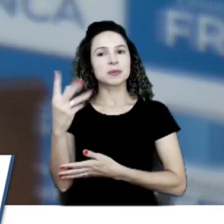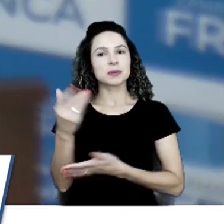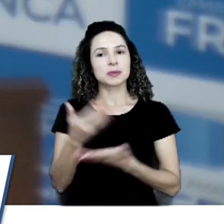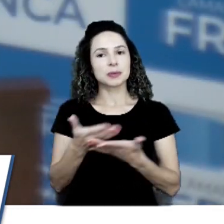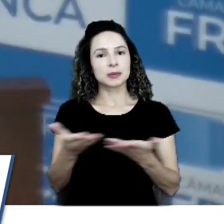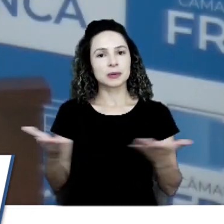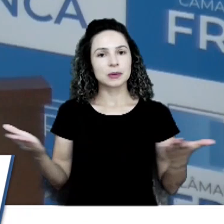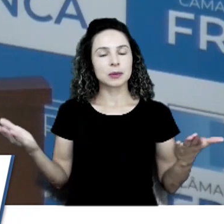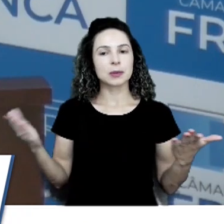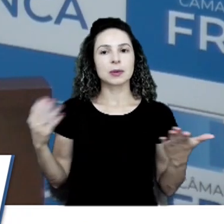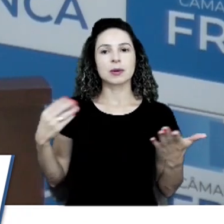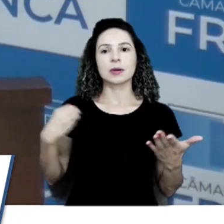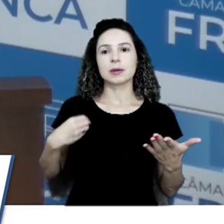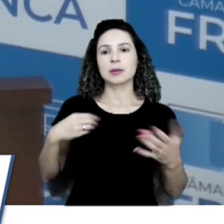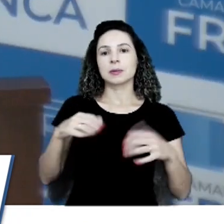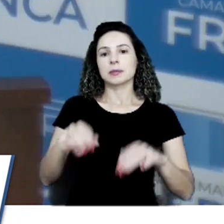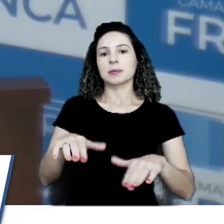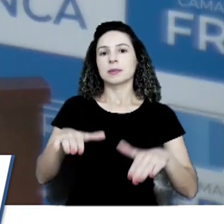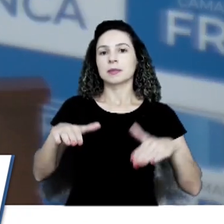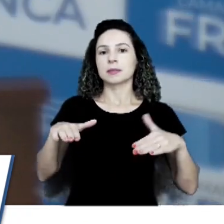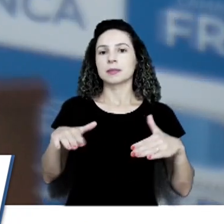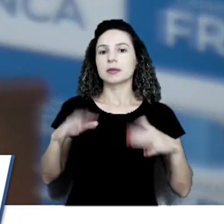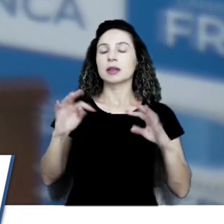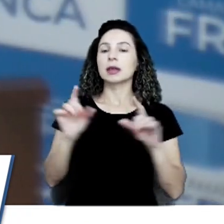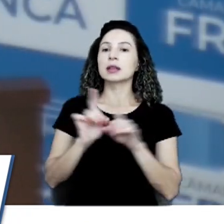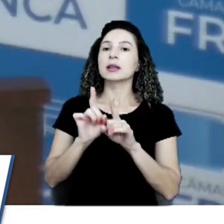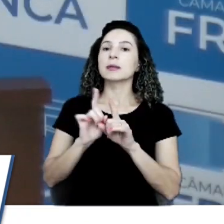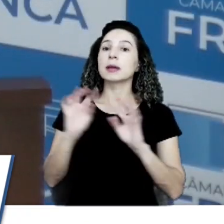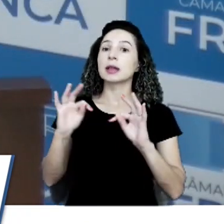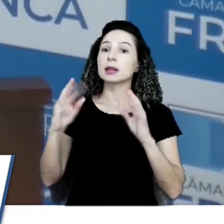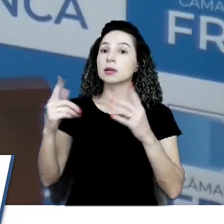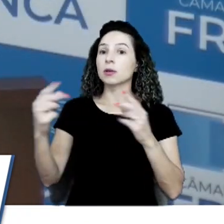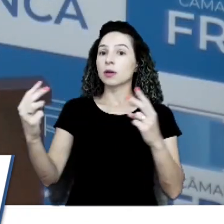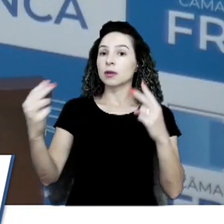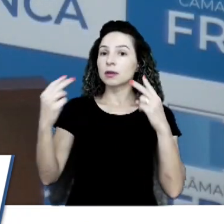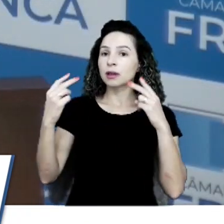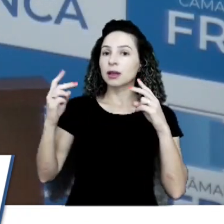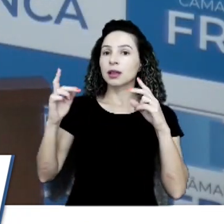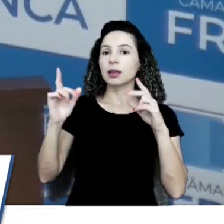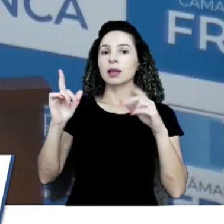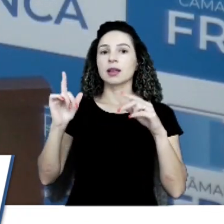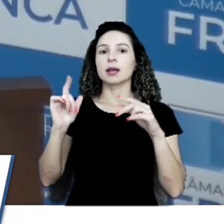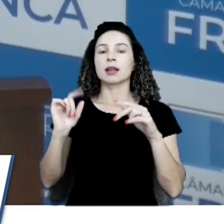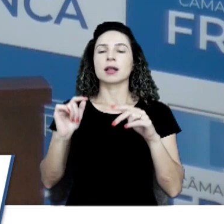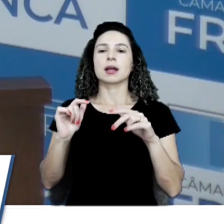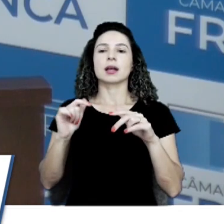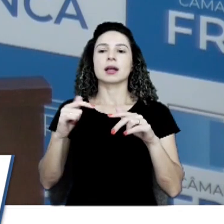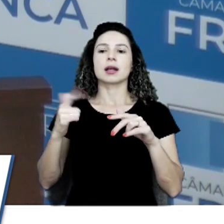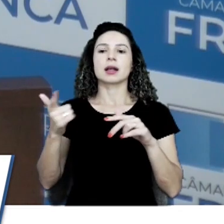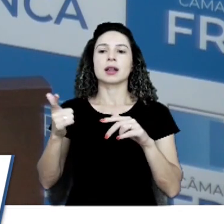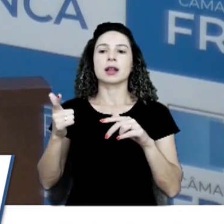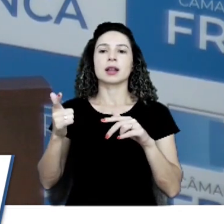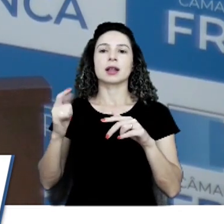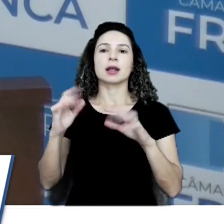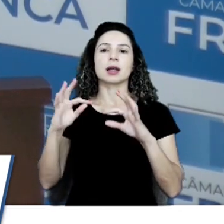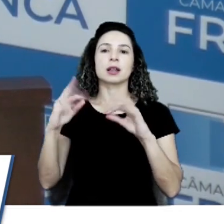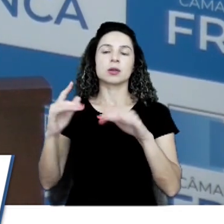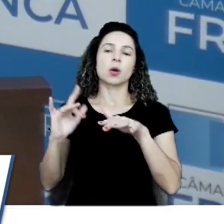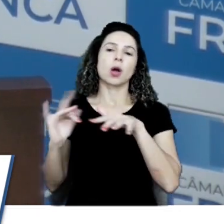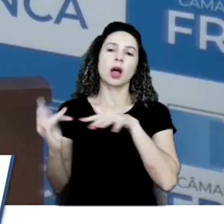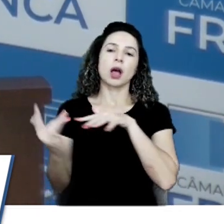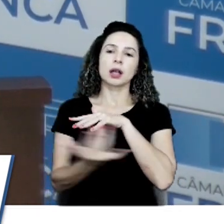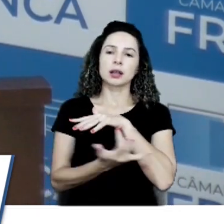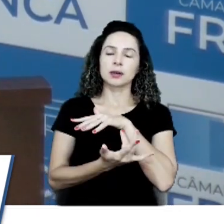que estão aqui no plenário e todos aqueles que nos assistem pelos canais de redes sociais.